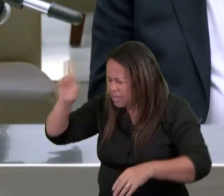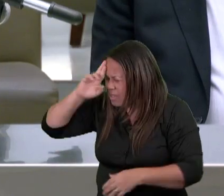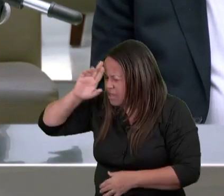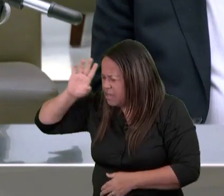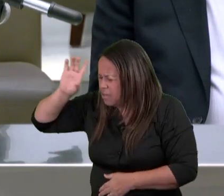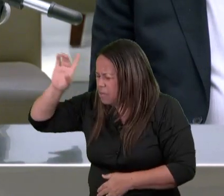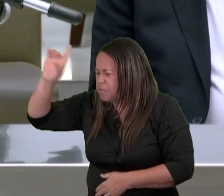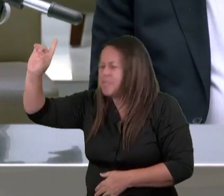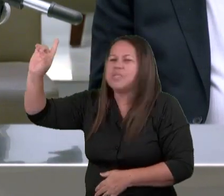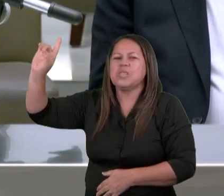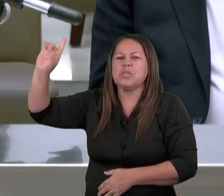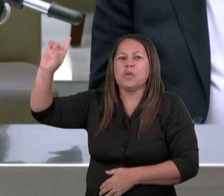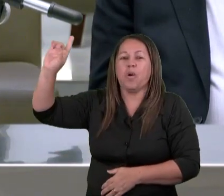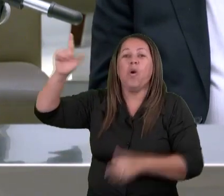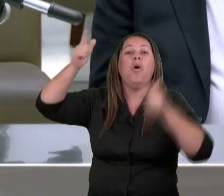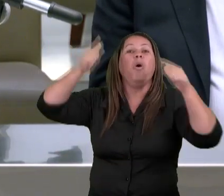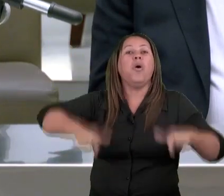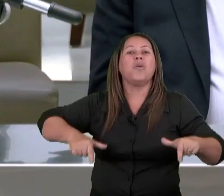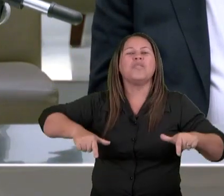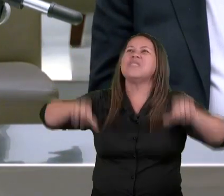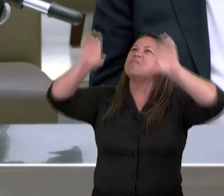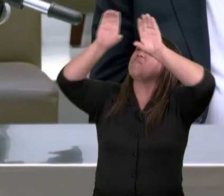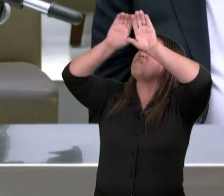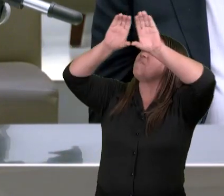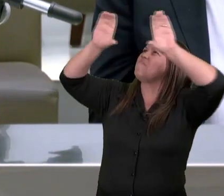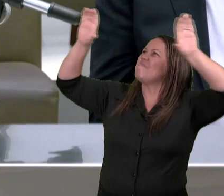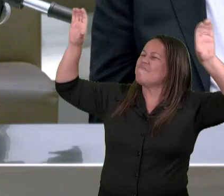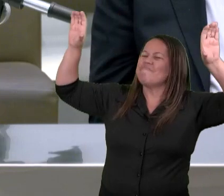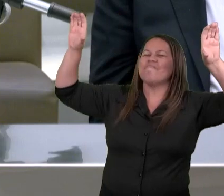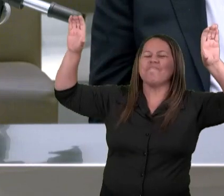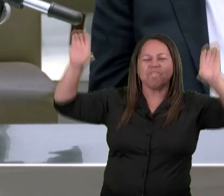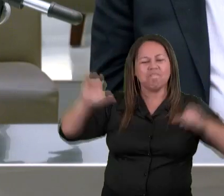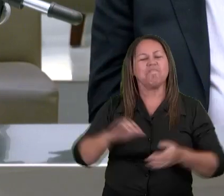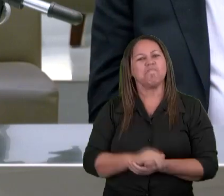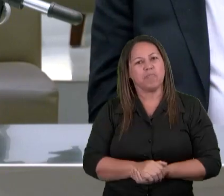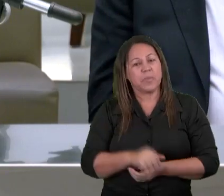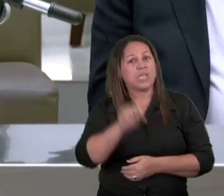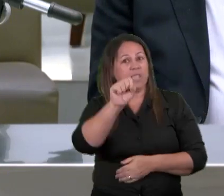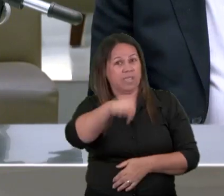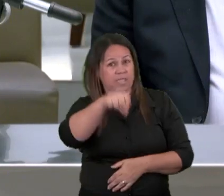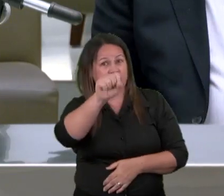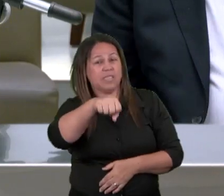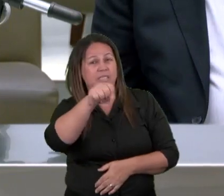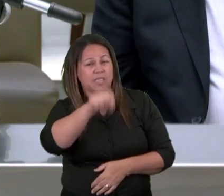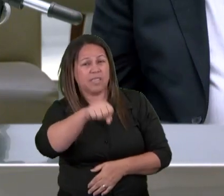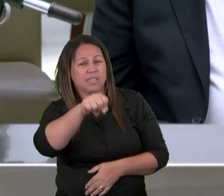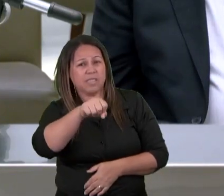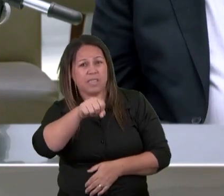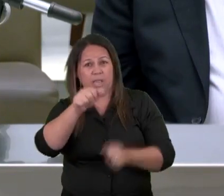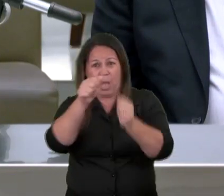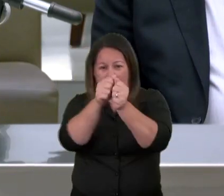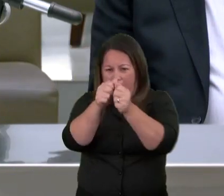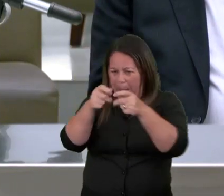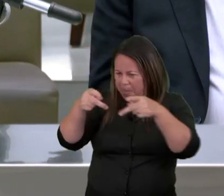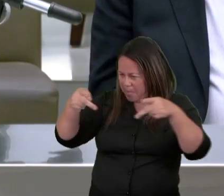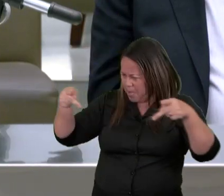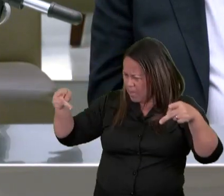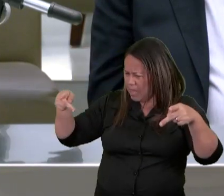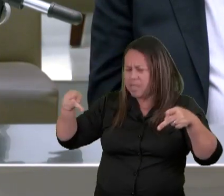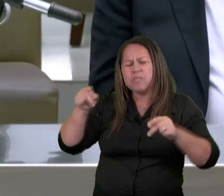céu E é interessante dizer aos irmãos que o livro de Apocalipse É o livro da